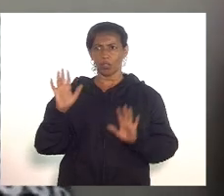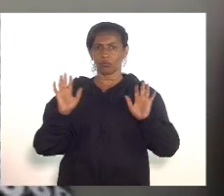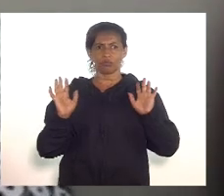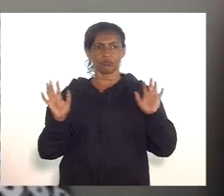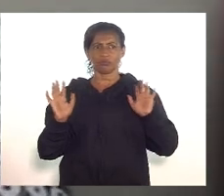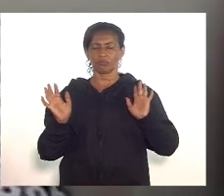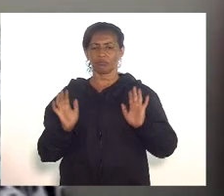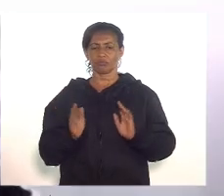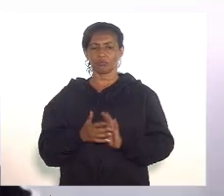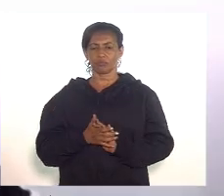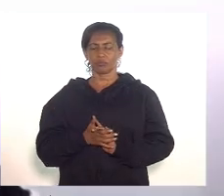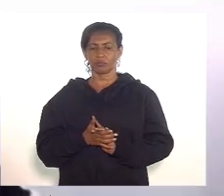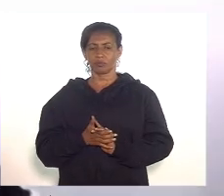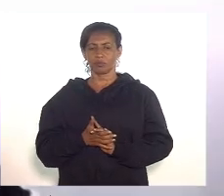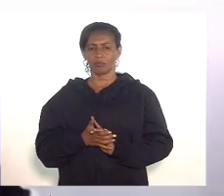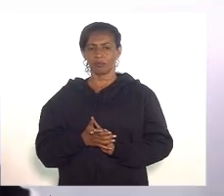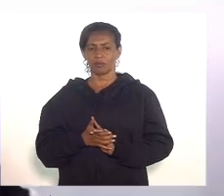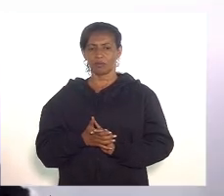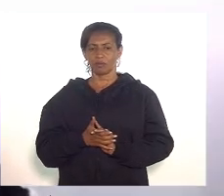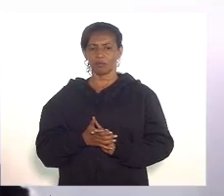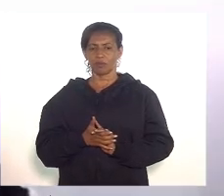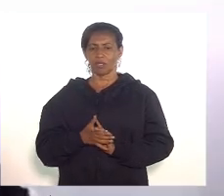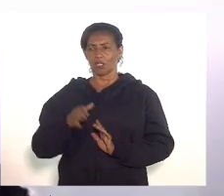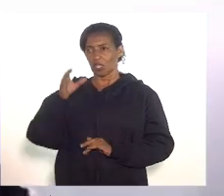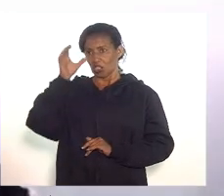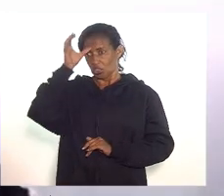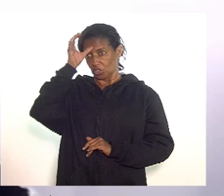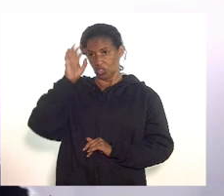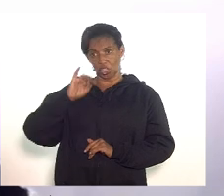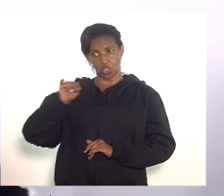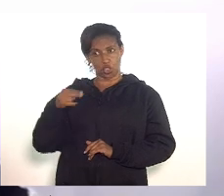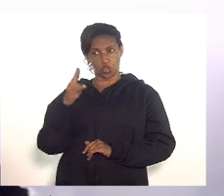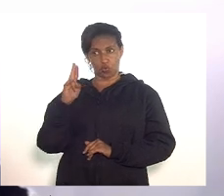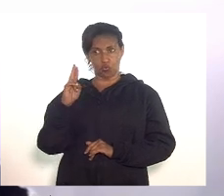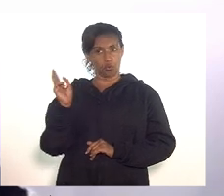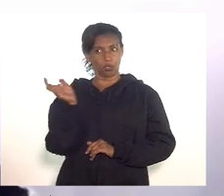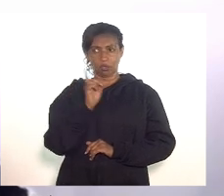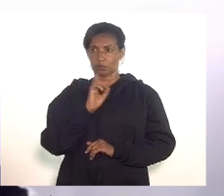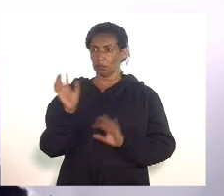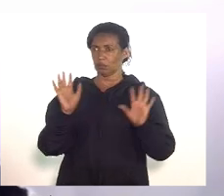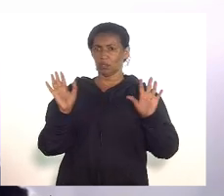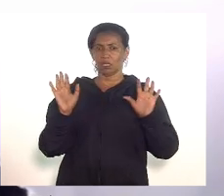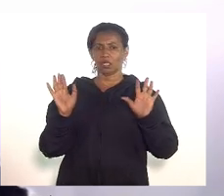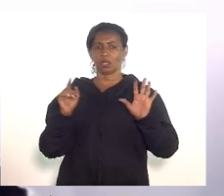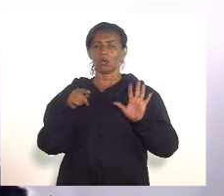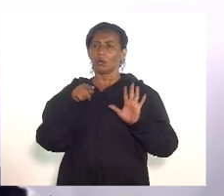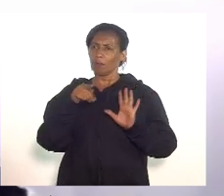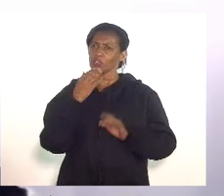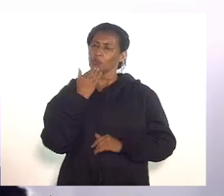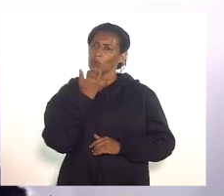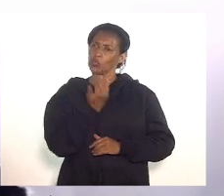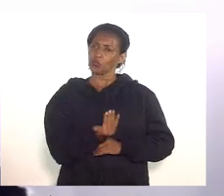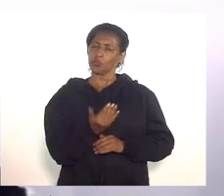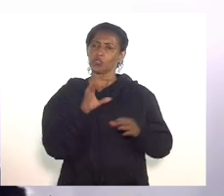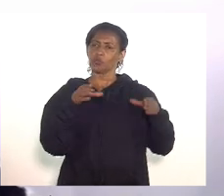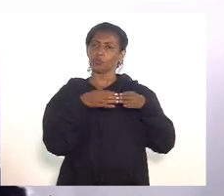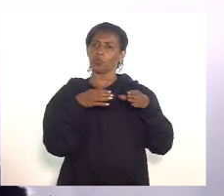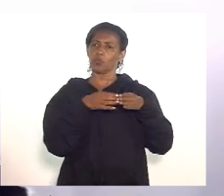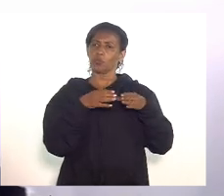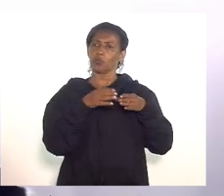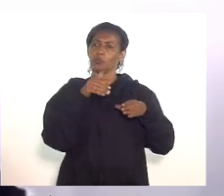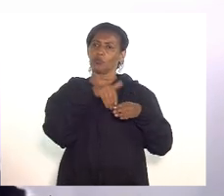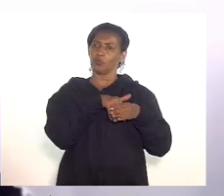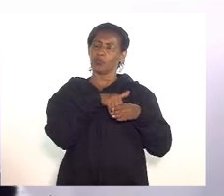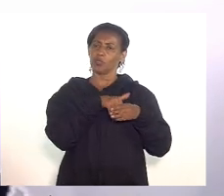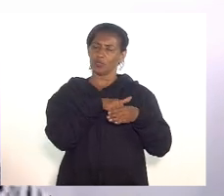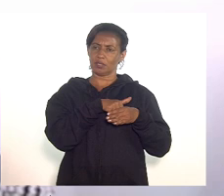deputada Lucinha a deputada da tia Ju não está presente mas a senhora pode fazer a solicitação pelo grupo votação